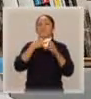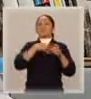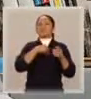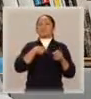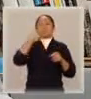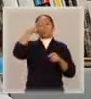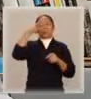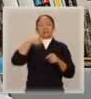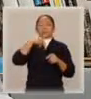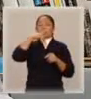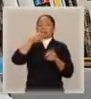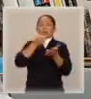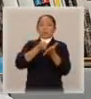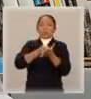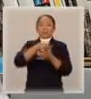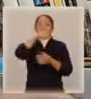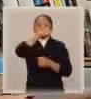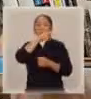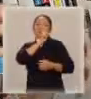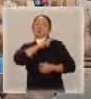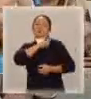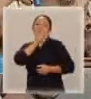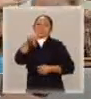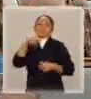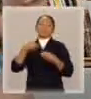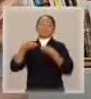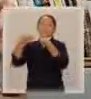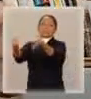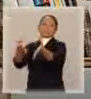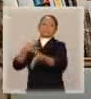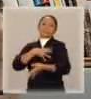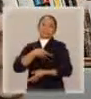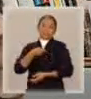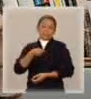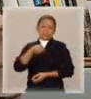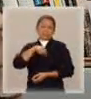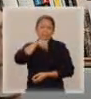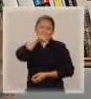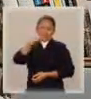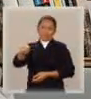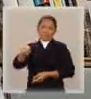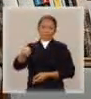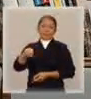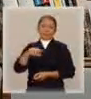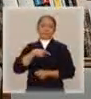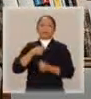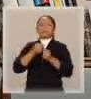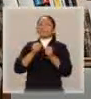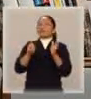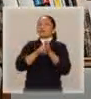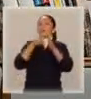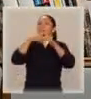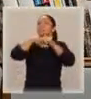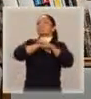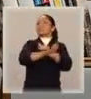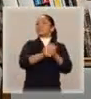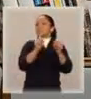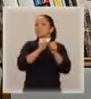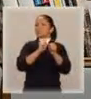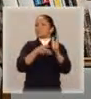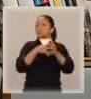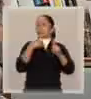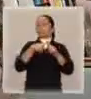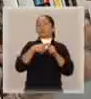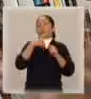filho é da mãe. Ainda temos um ranço cultural em que o homem era só o provedor,